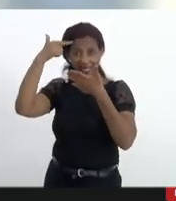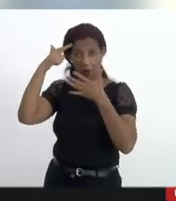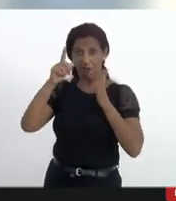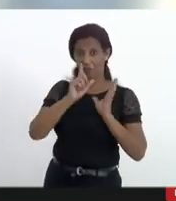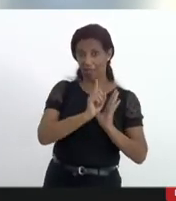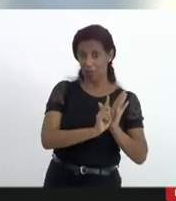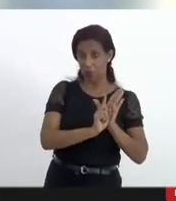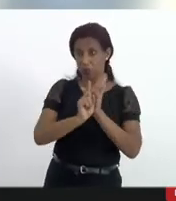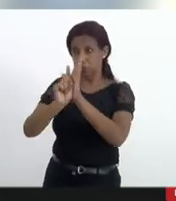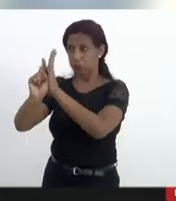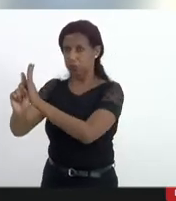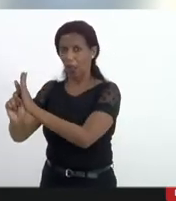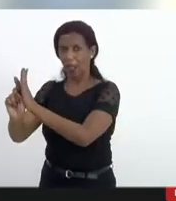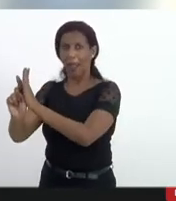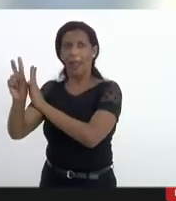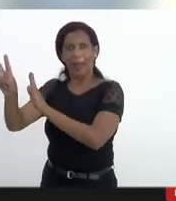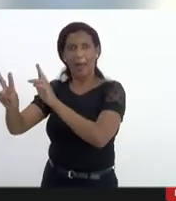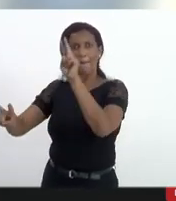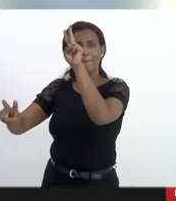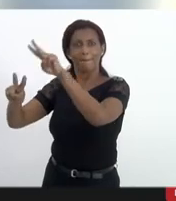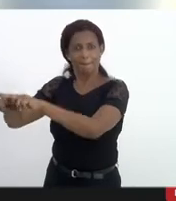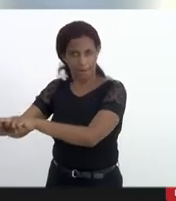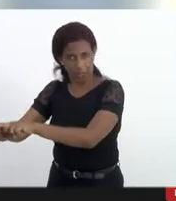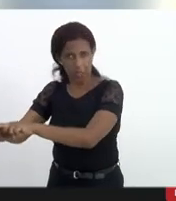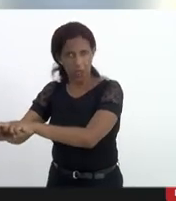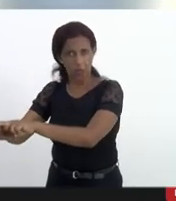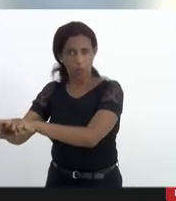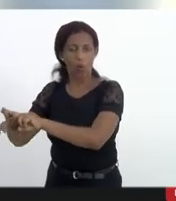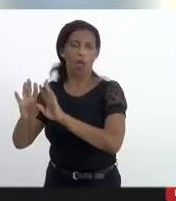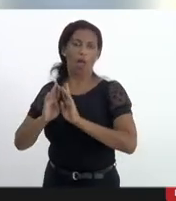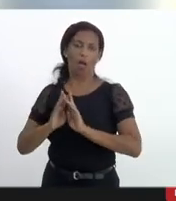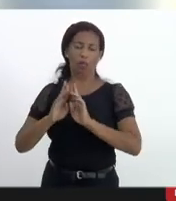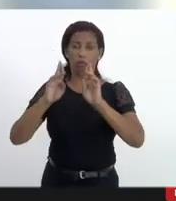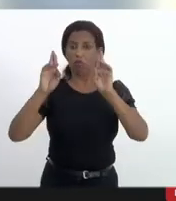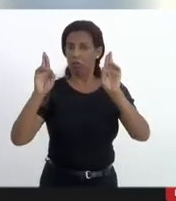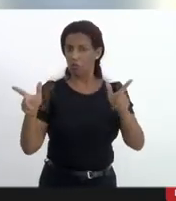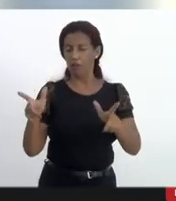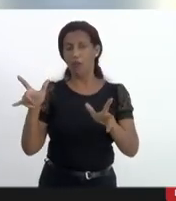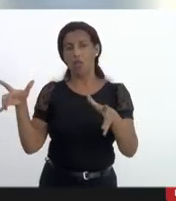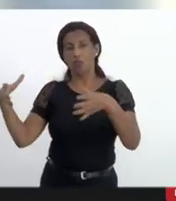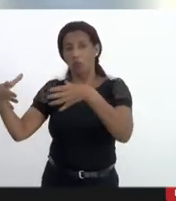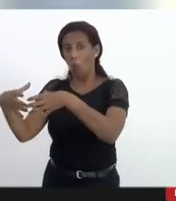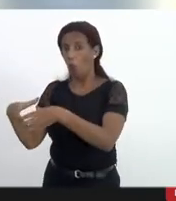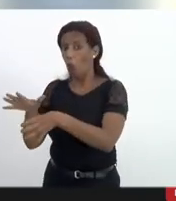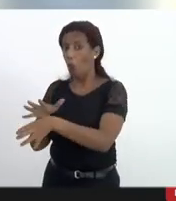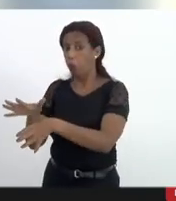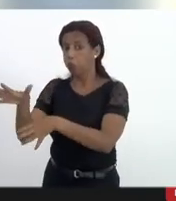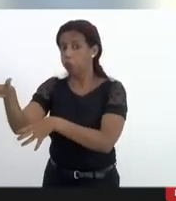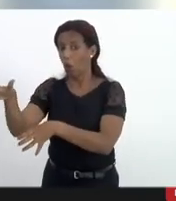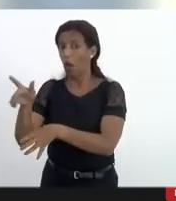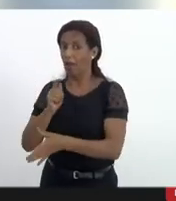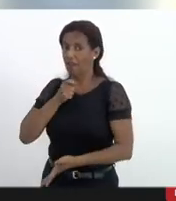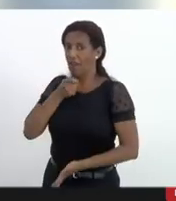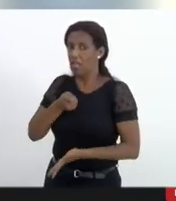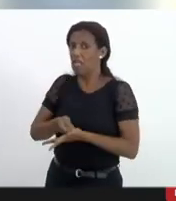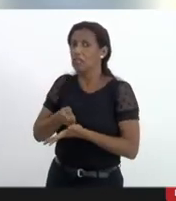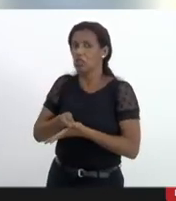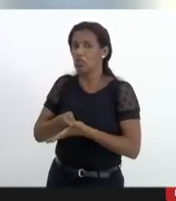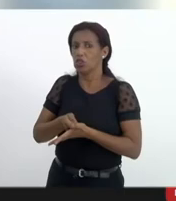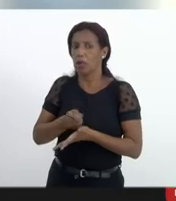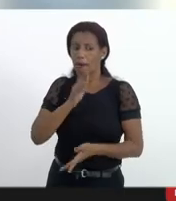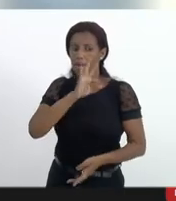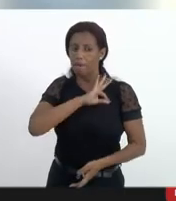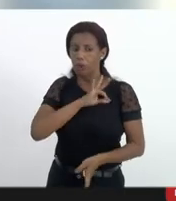urbana e levada para o interior cárcere privado ali na comunidade isso vai exigir a nossa